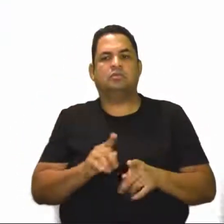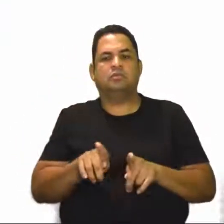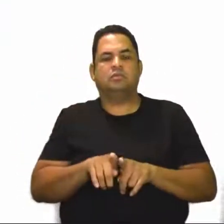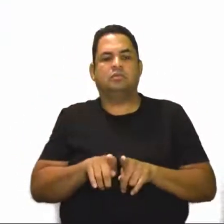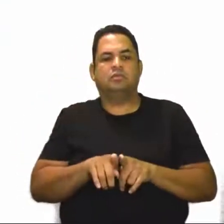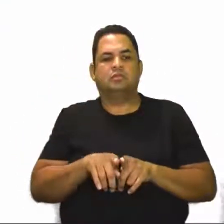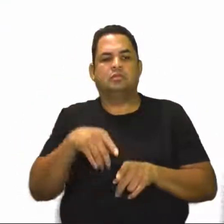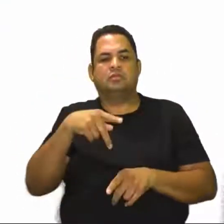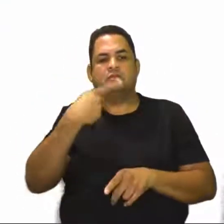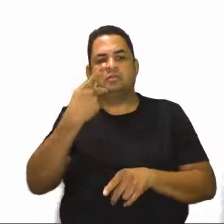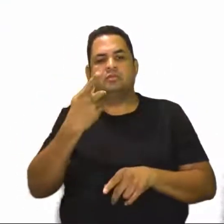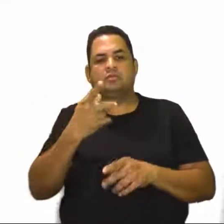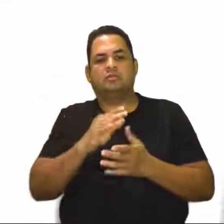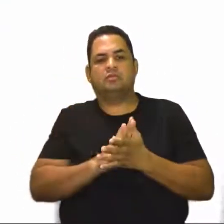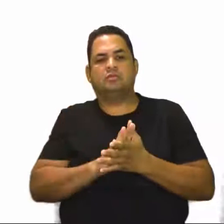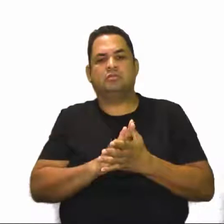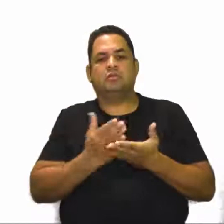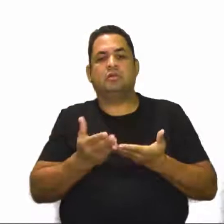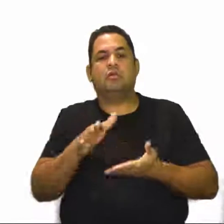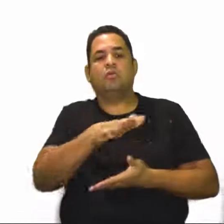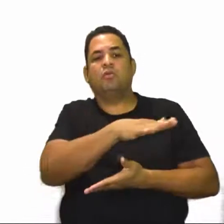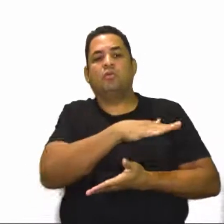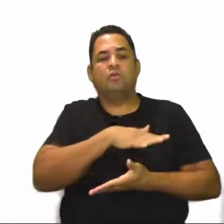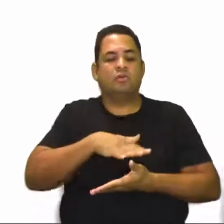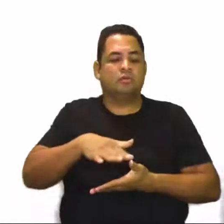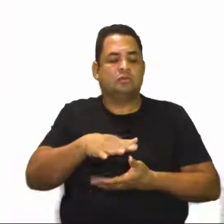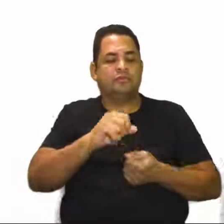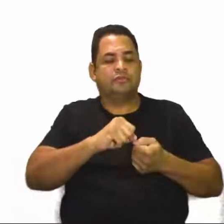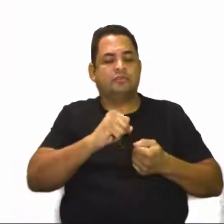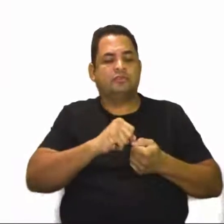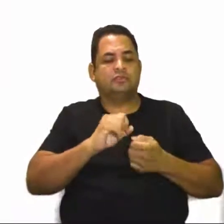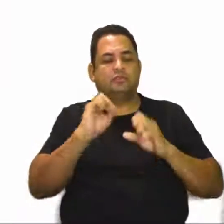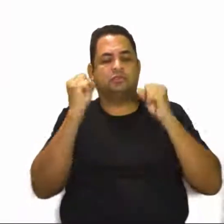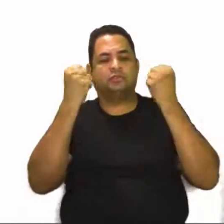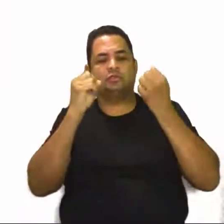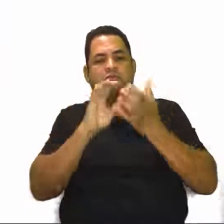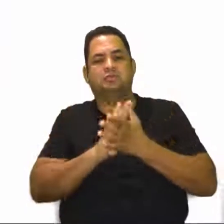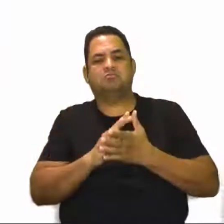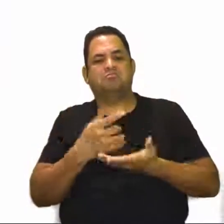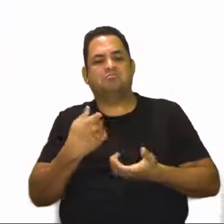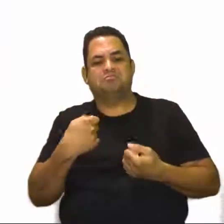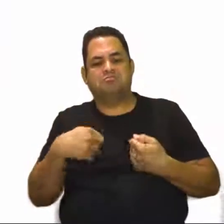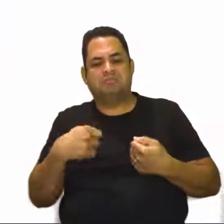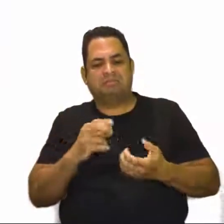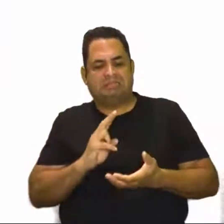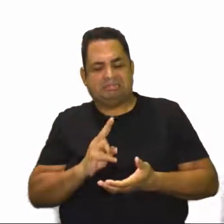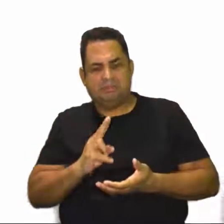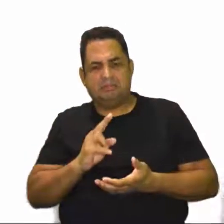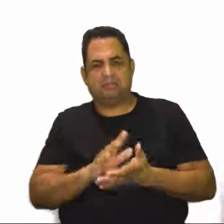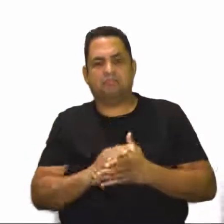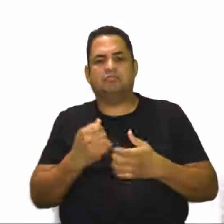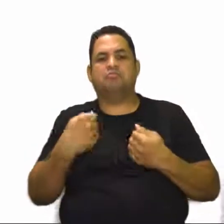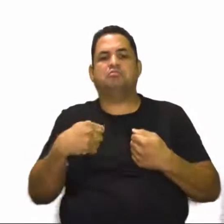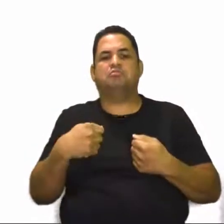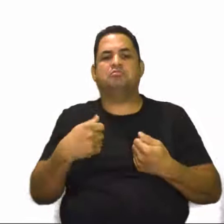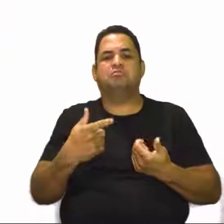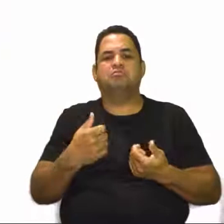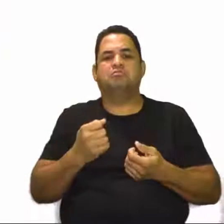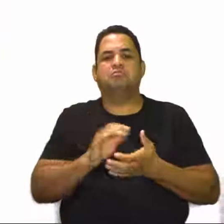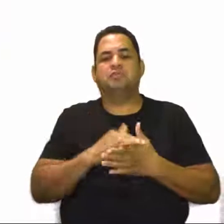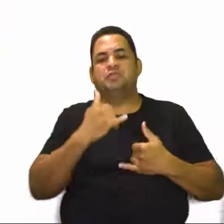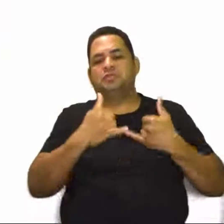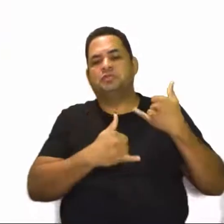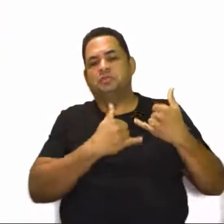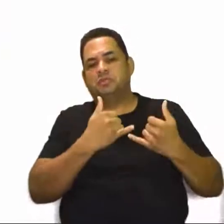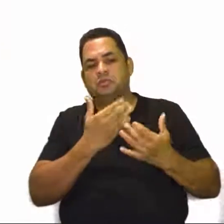também pode falar dos domínios e formas de atividade. Então, não precisa ser intensa, porque ela pode ser aplicada no